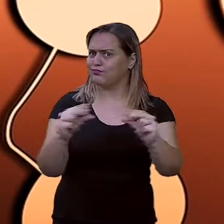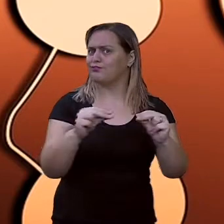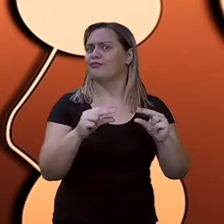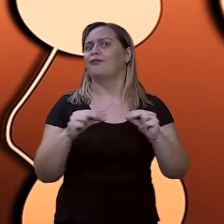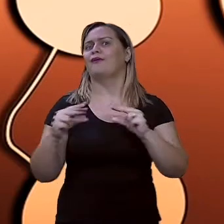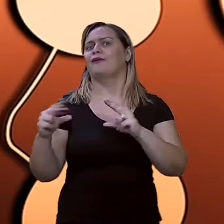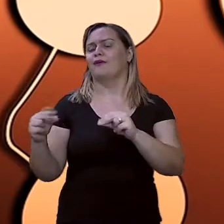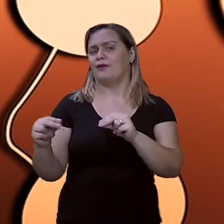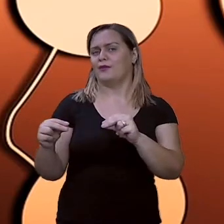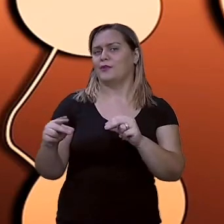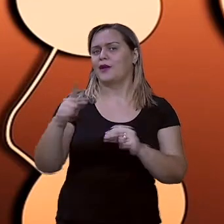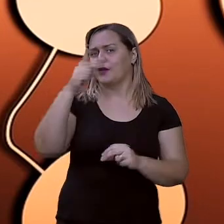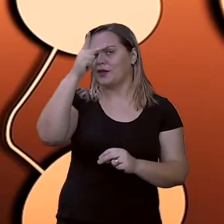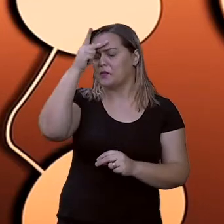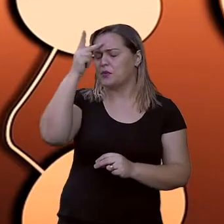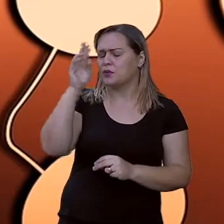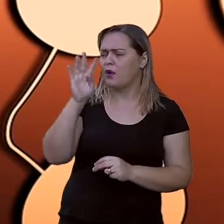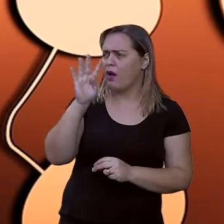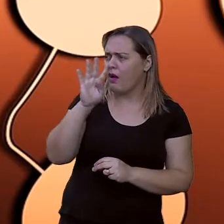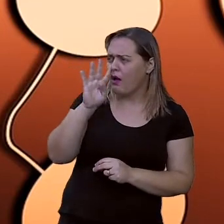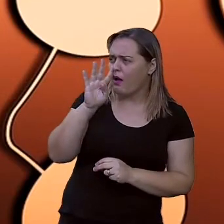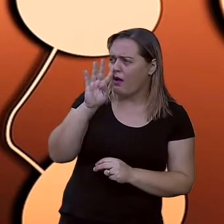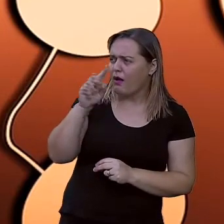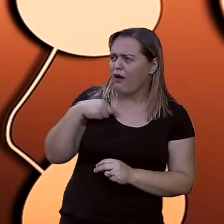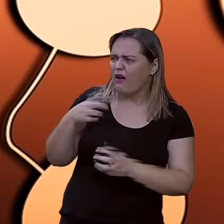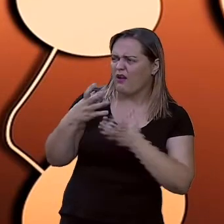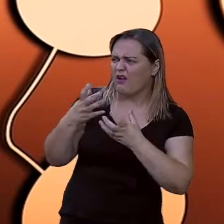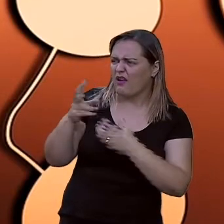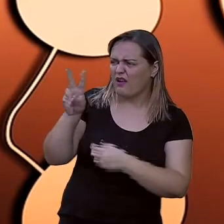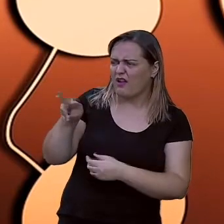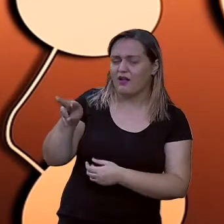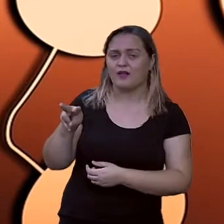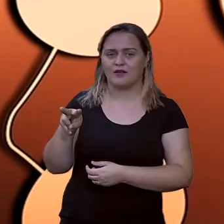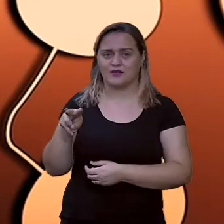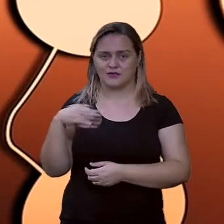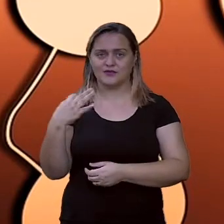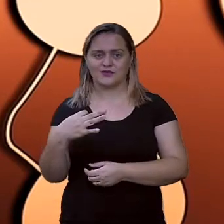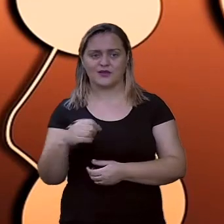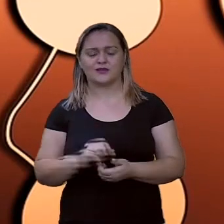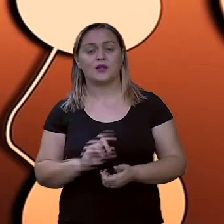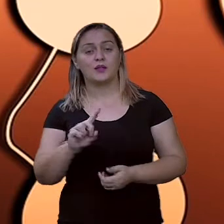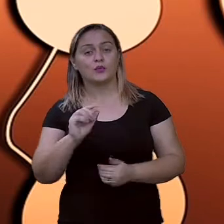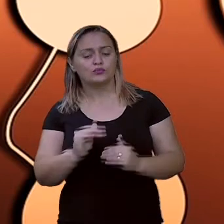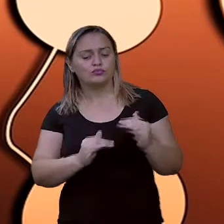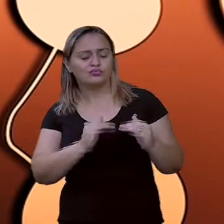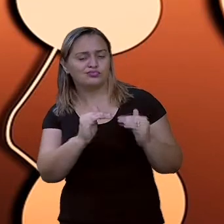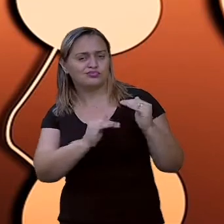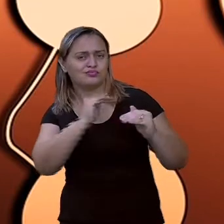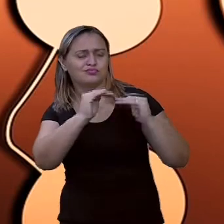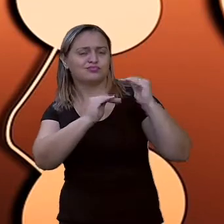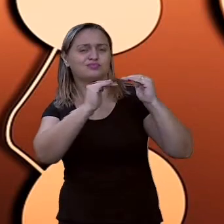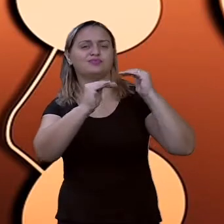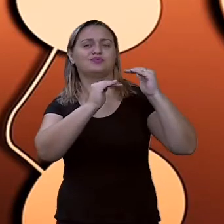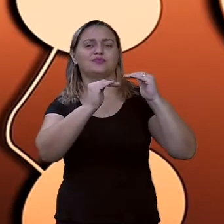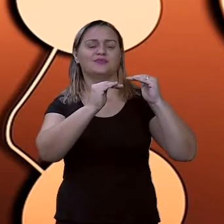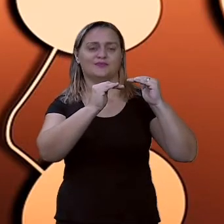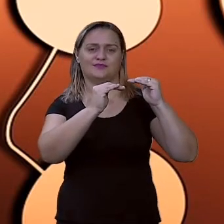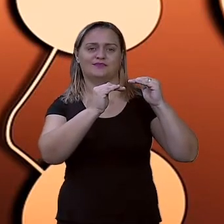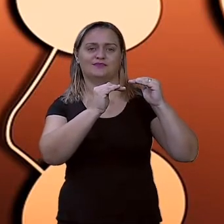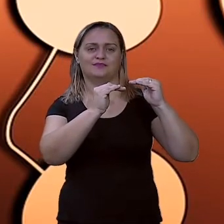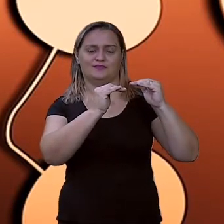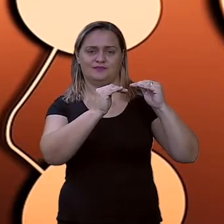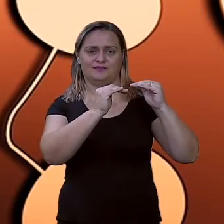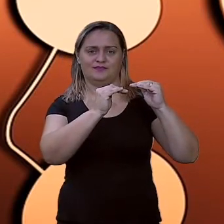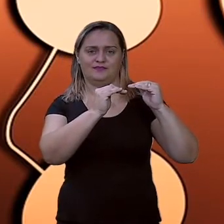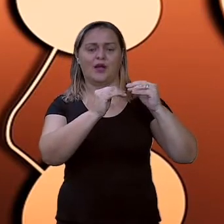atrai a atenção desse leitor. E em seguida você irá para o desenvolvimento. E agora sim. Agora é a